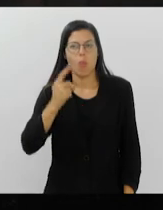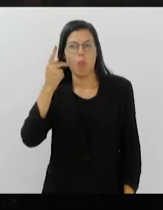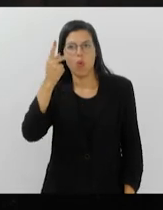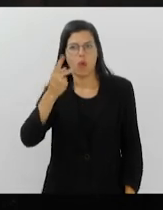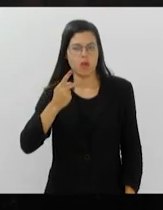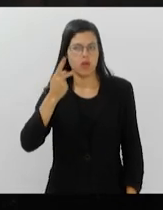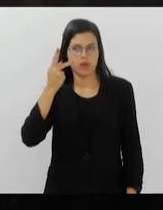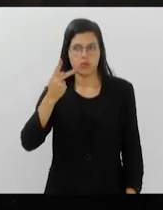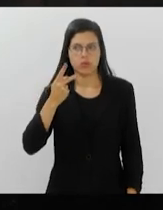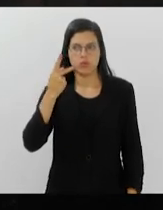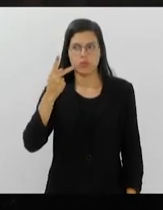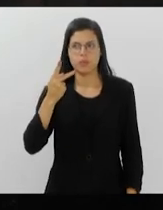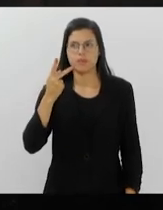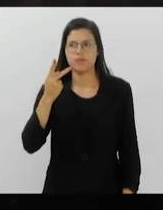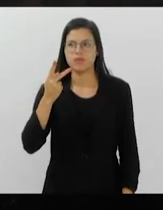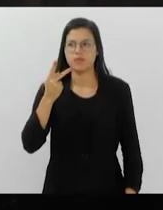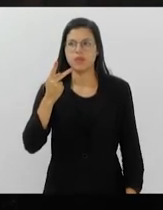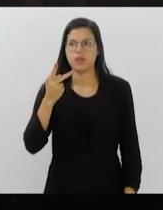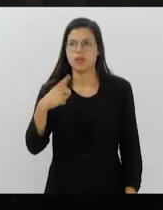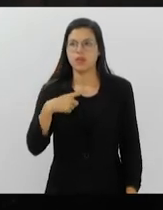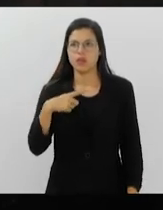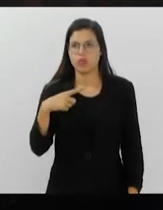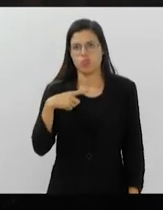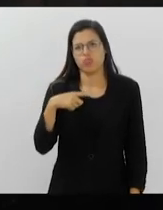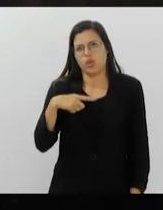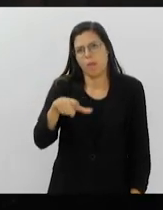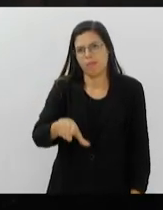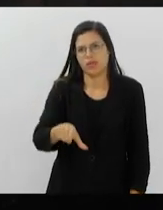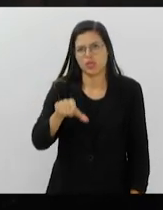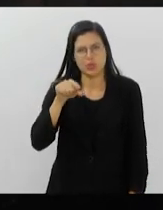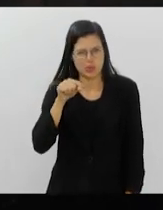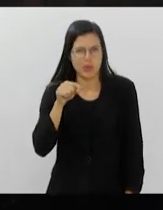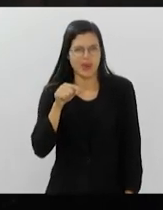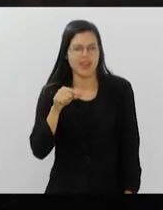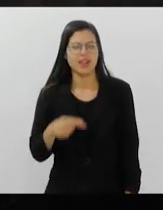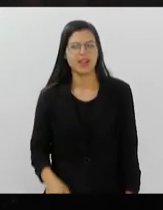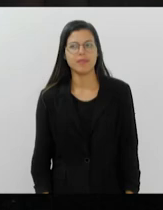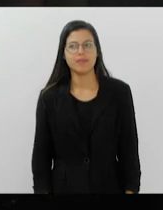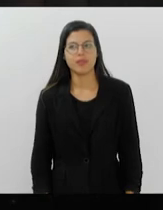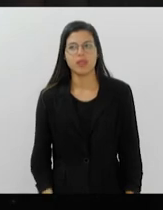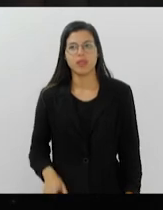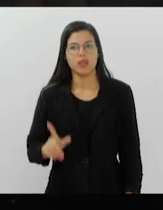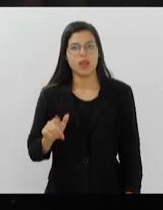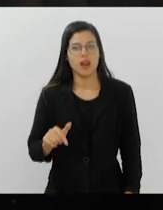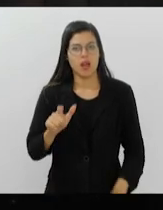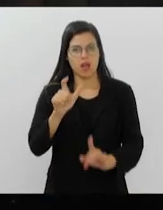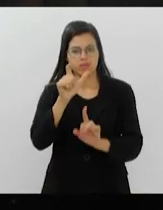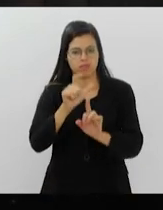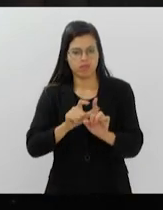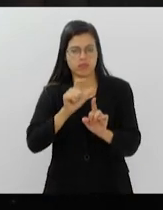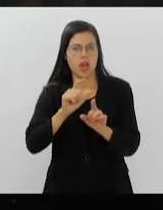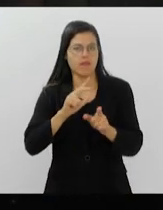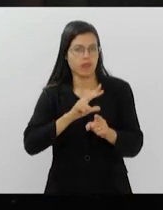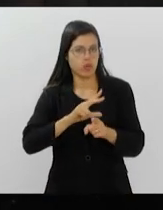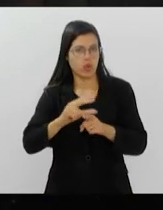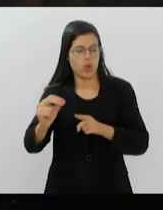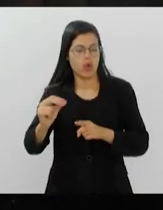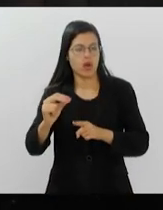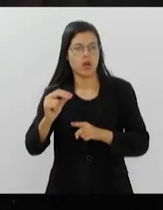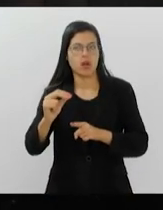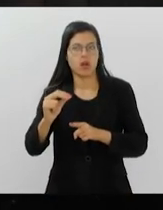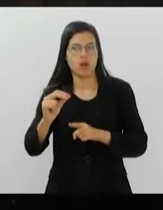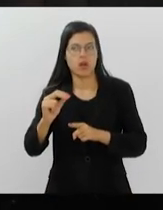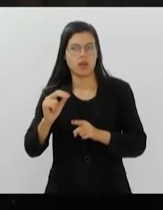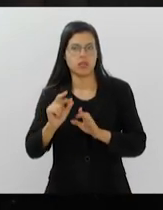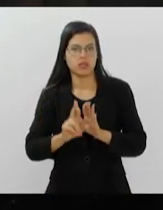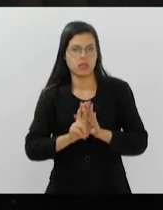tinha eu uma preferência, que era a eleição da